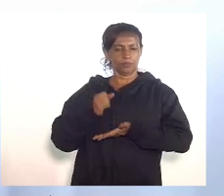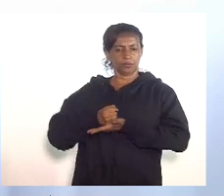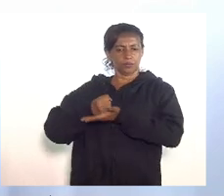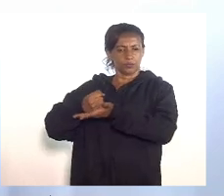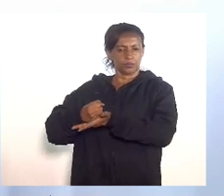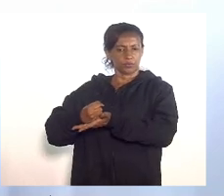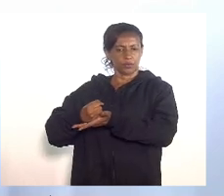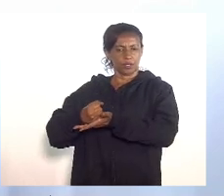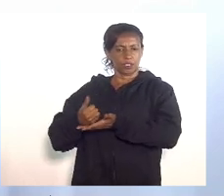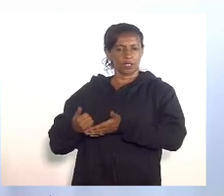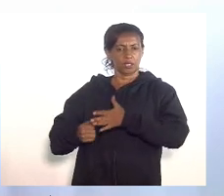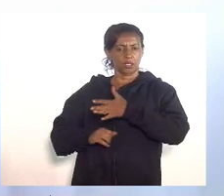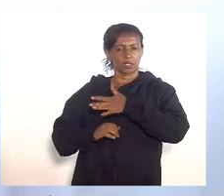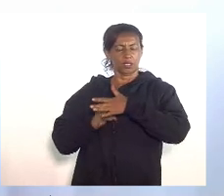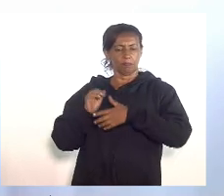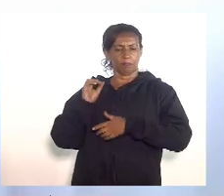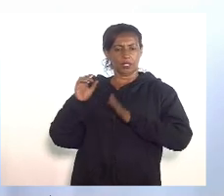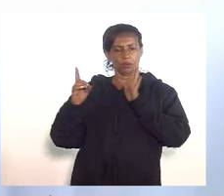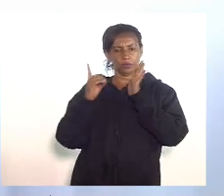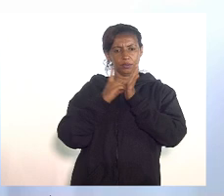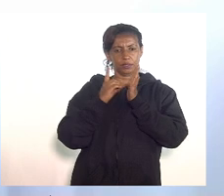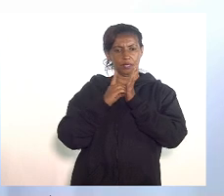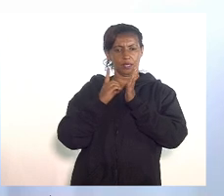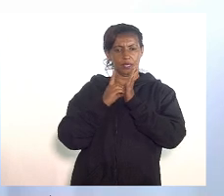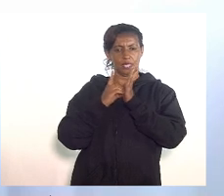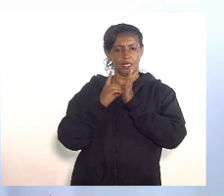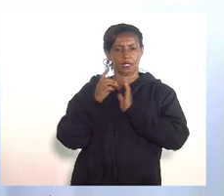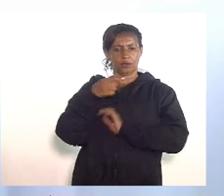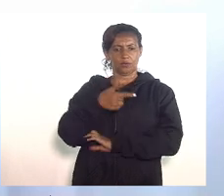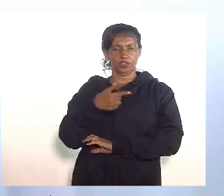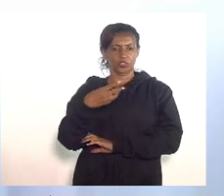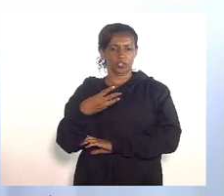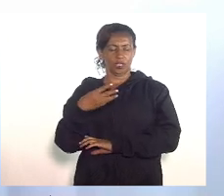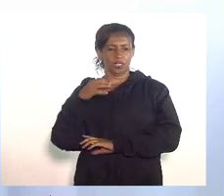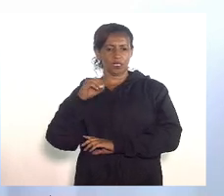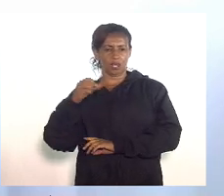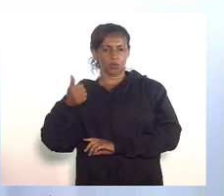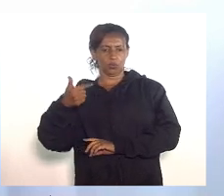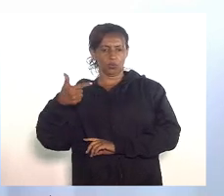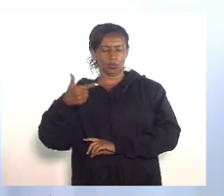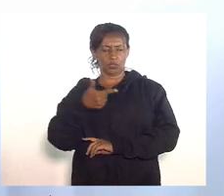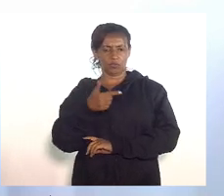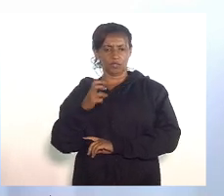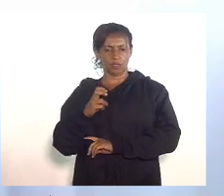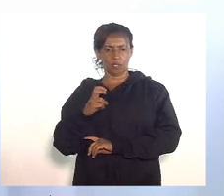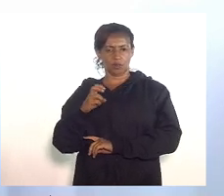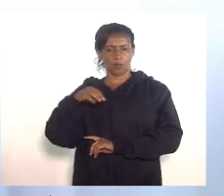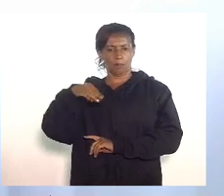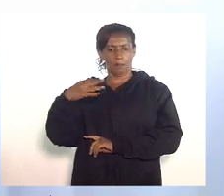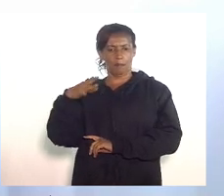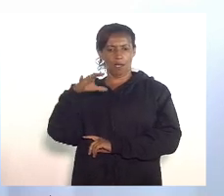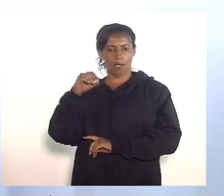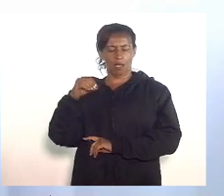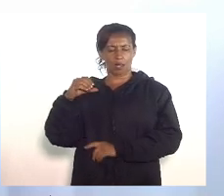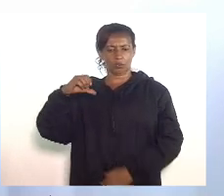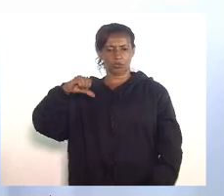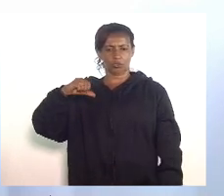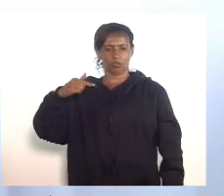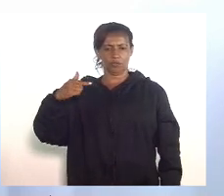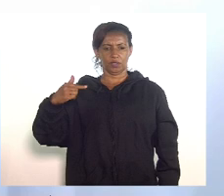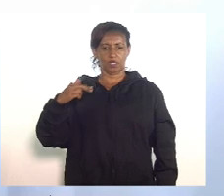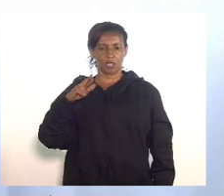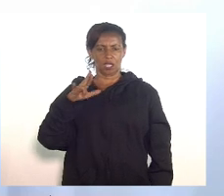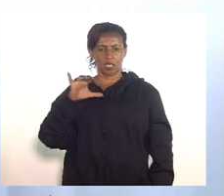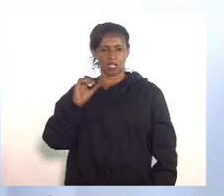instituído pelo decreto 23012 de 25 de março de 1997 Rio Invest